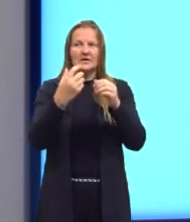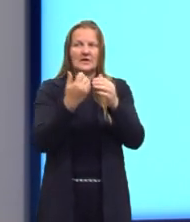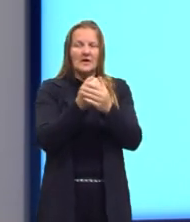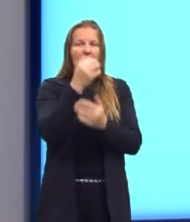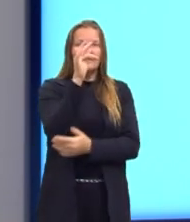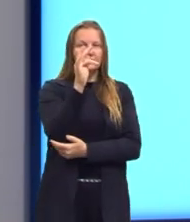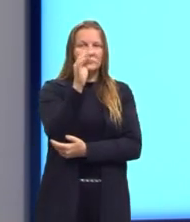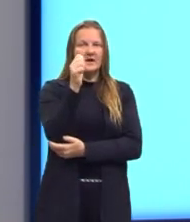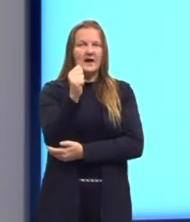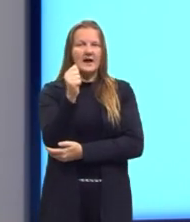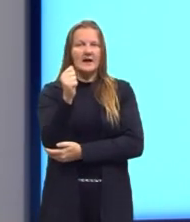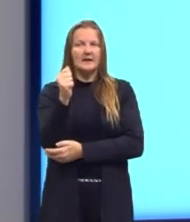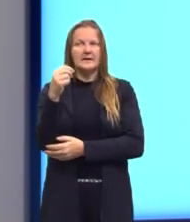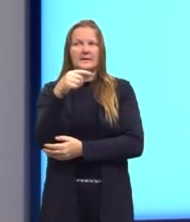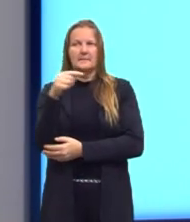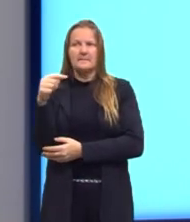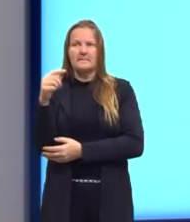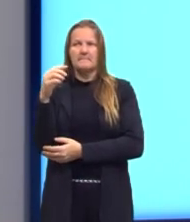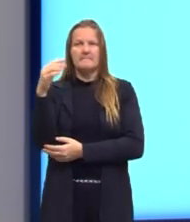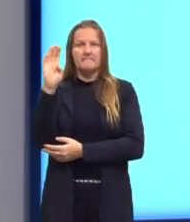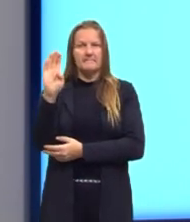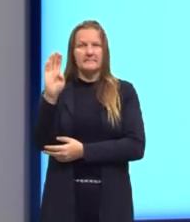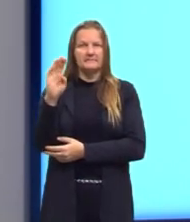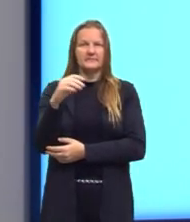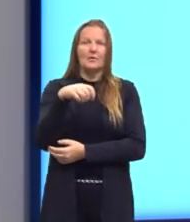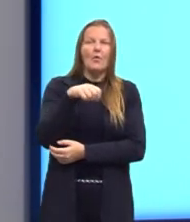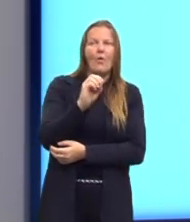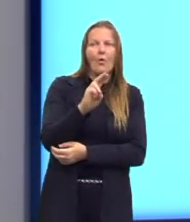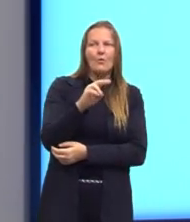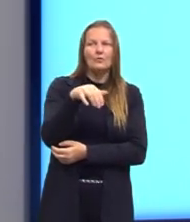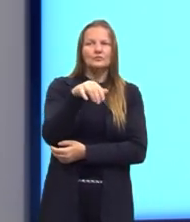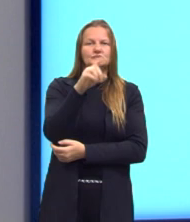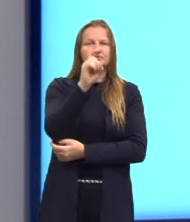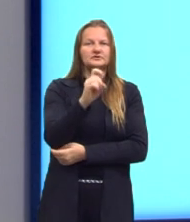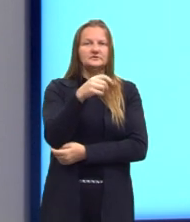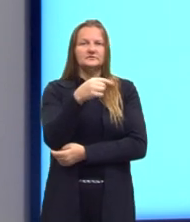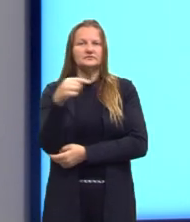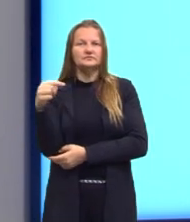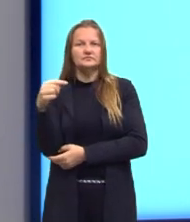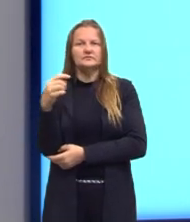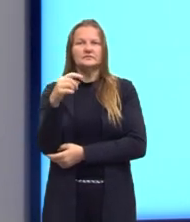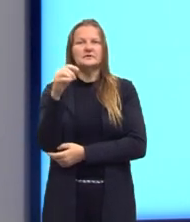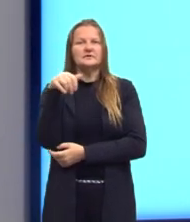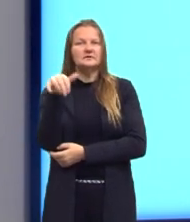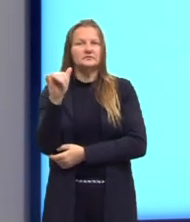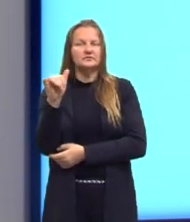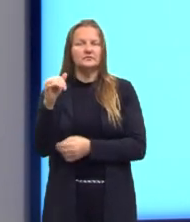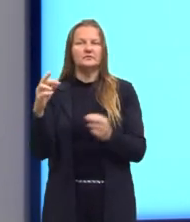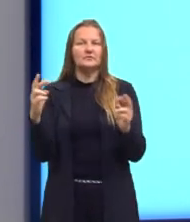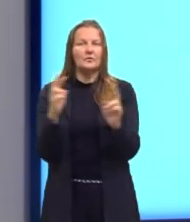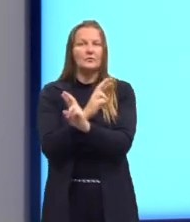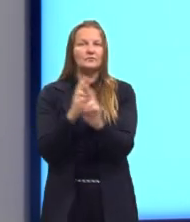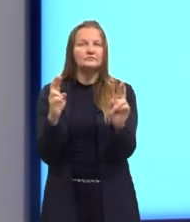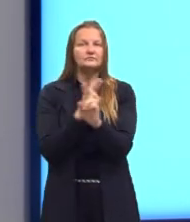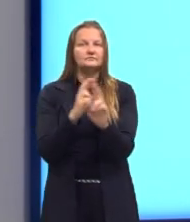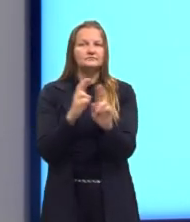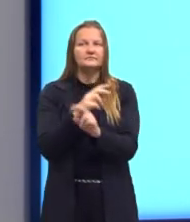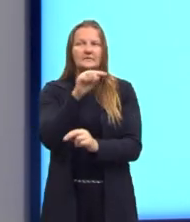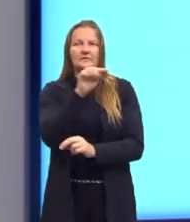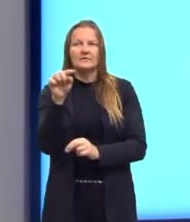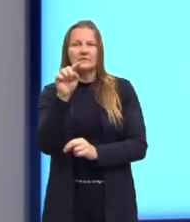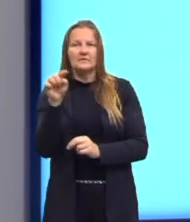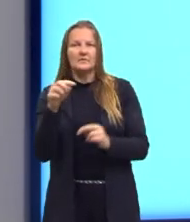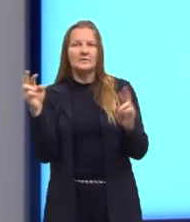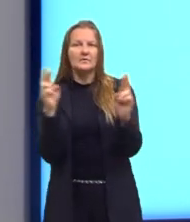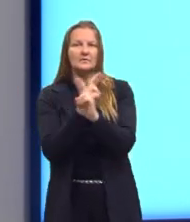ou ainda a função ali, né? X em Y, que seriam ali depois, né? Representados através de um